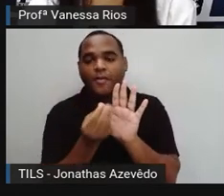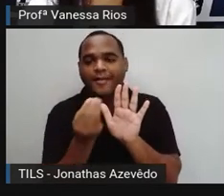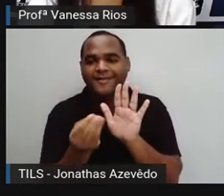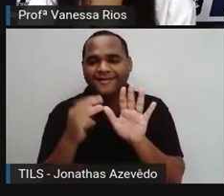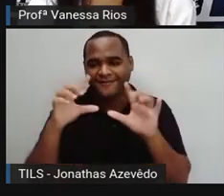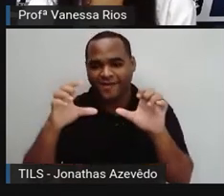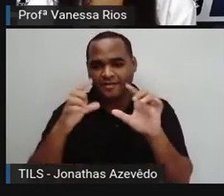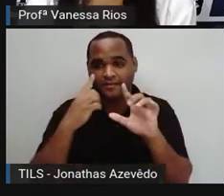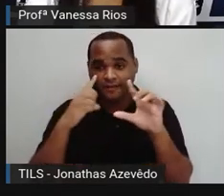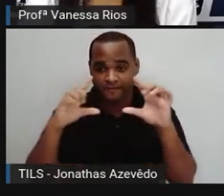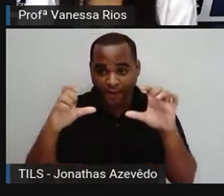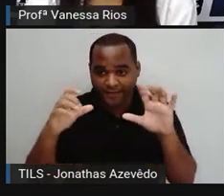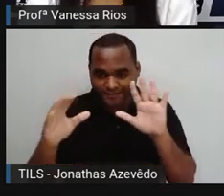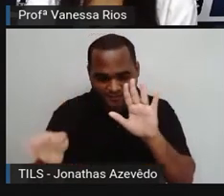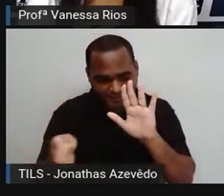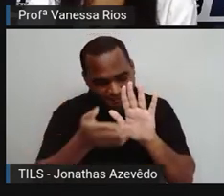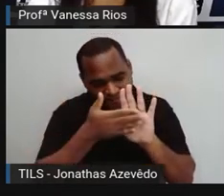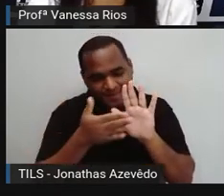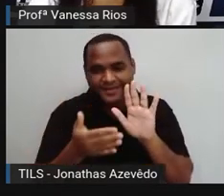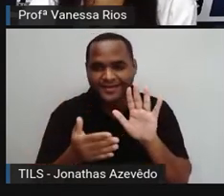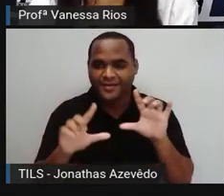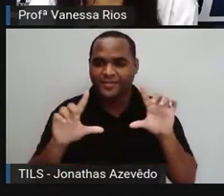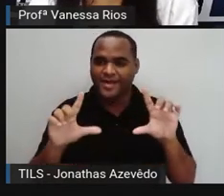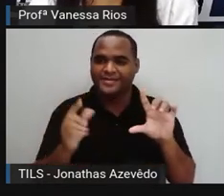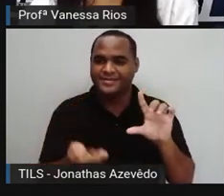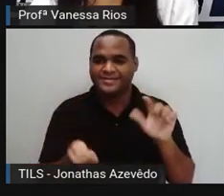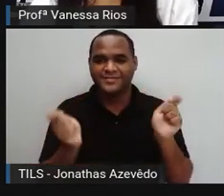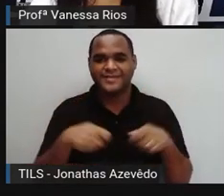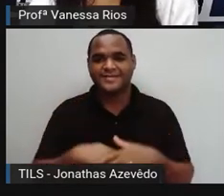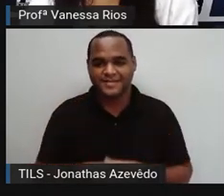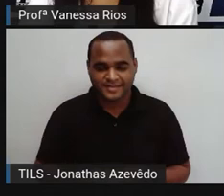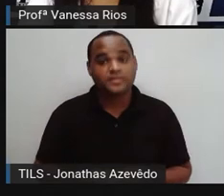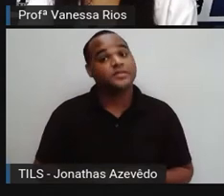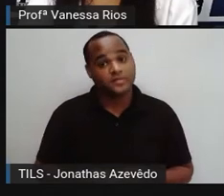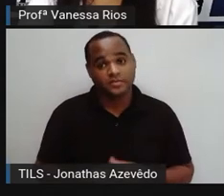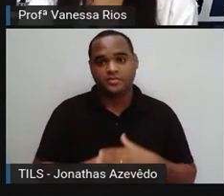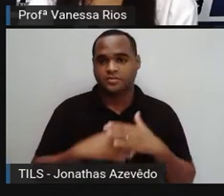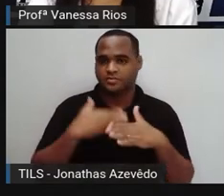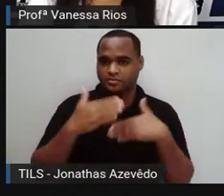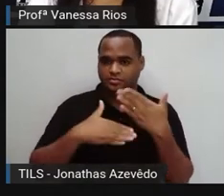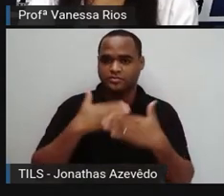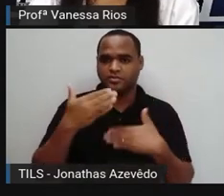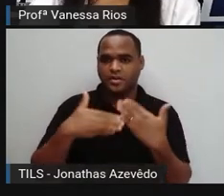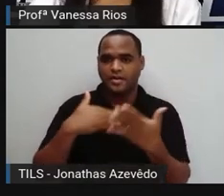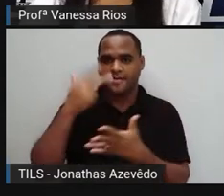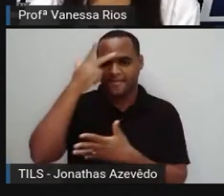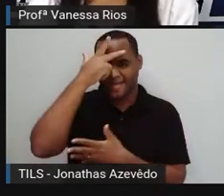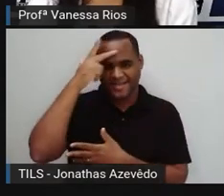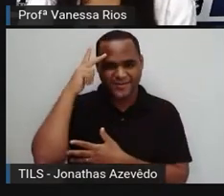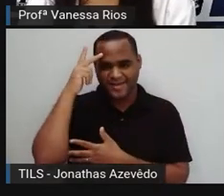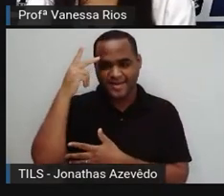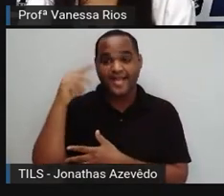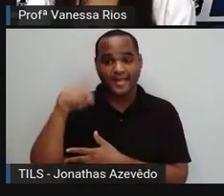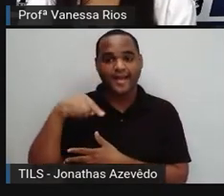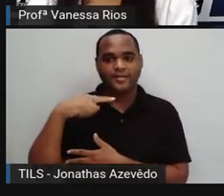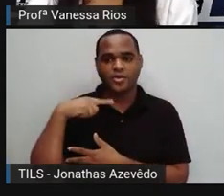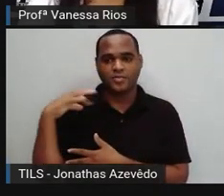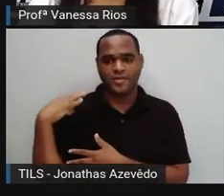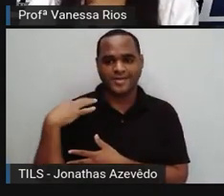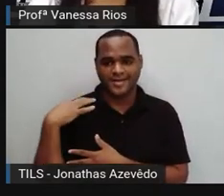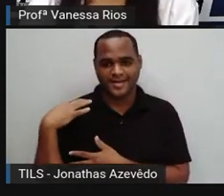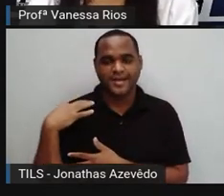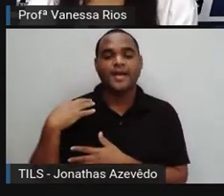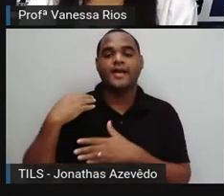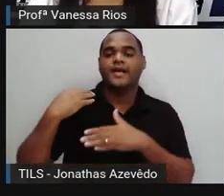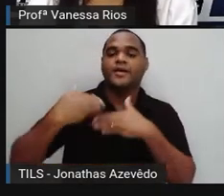fotografia, fazer um retrato. E aí, isso tornou-se moda entre todas as classes sociais na segunda